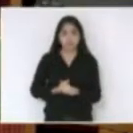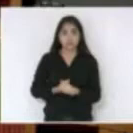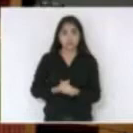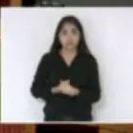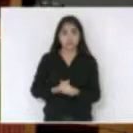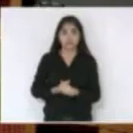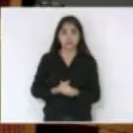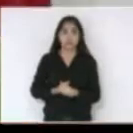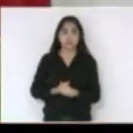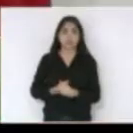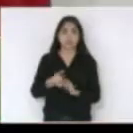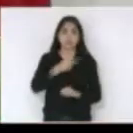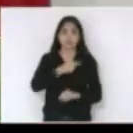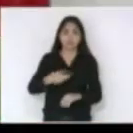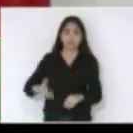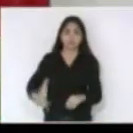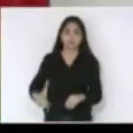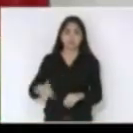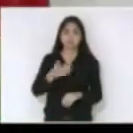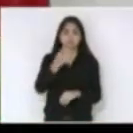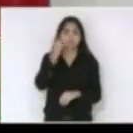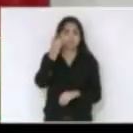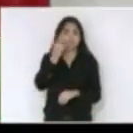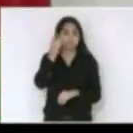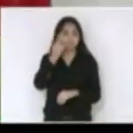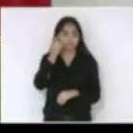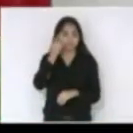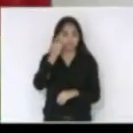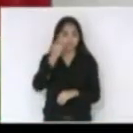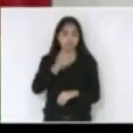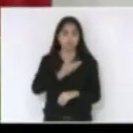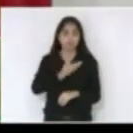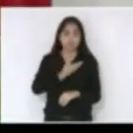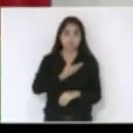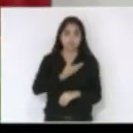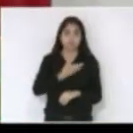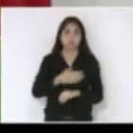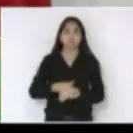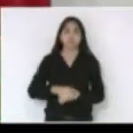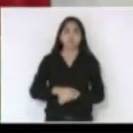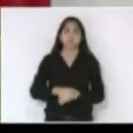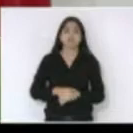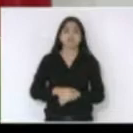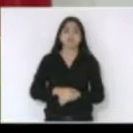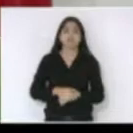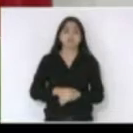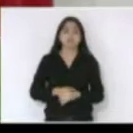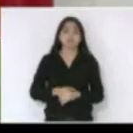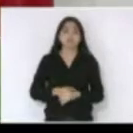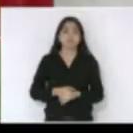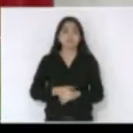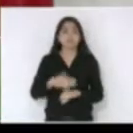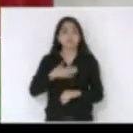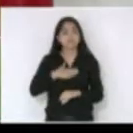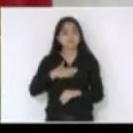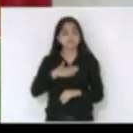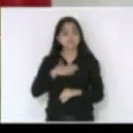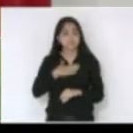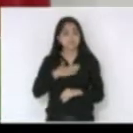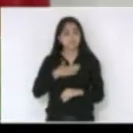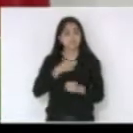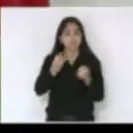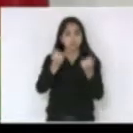senhor presidente senhoras e senhores colegas deputados eu gostaria fazer